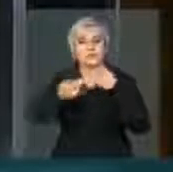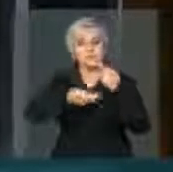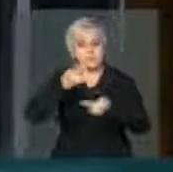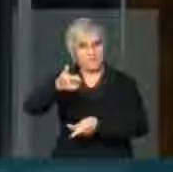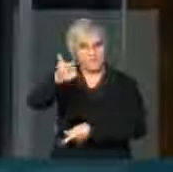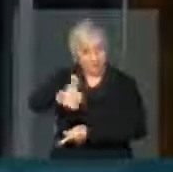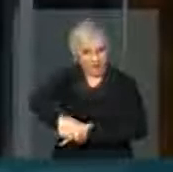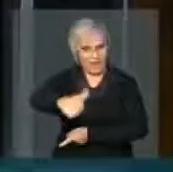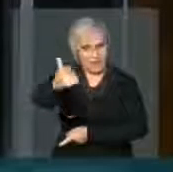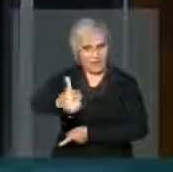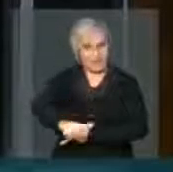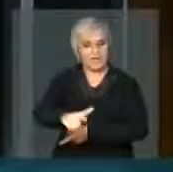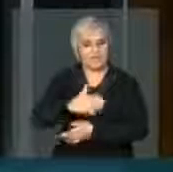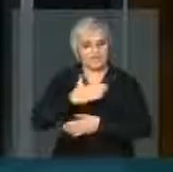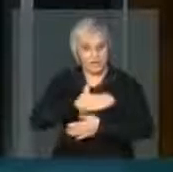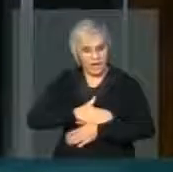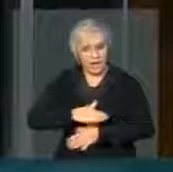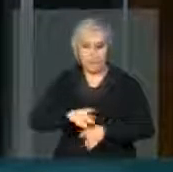com calma, mas é exaustão.